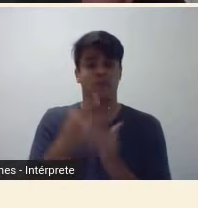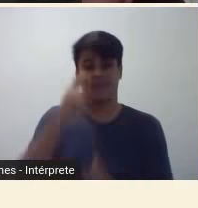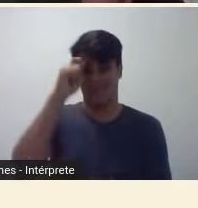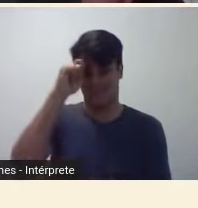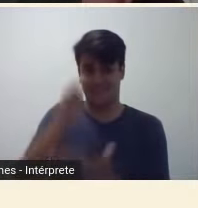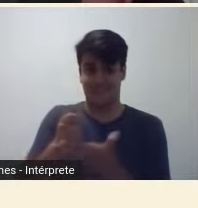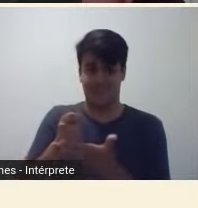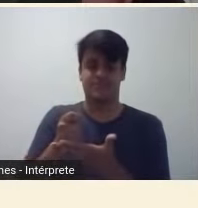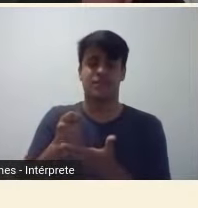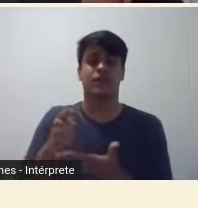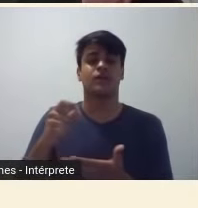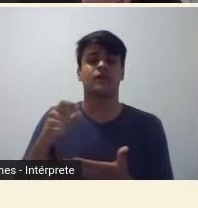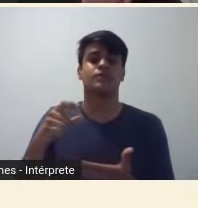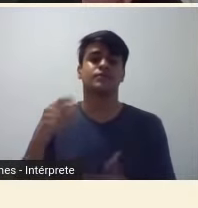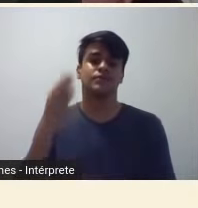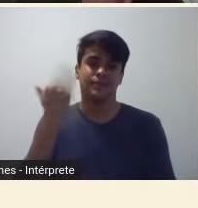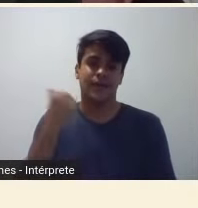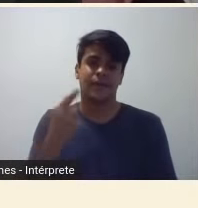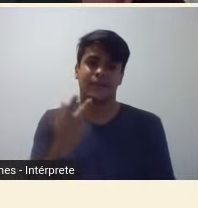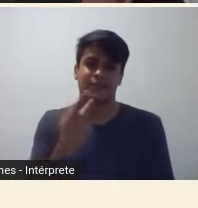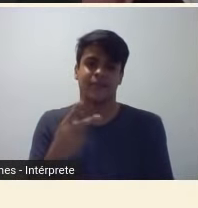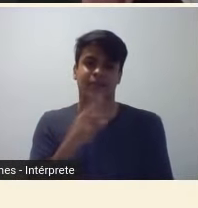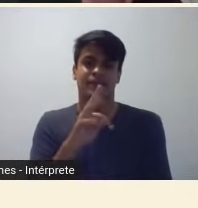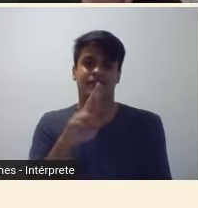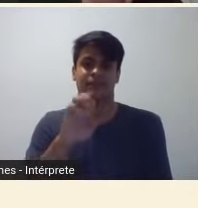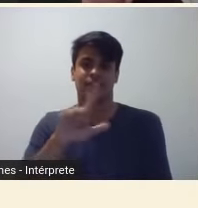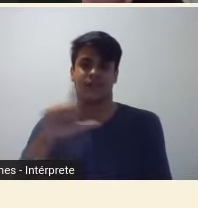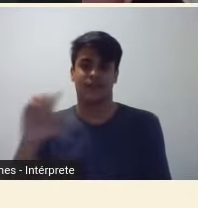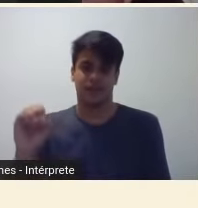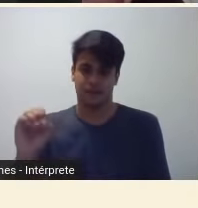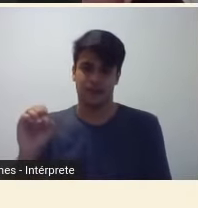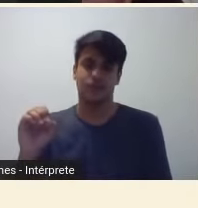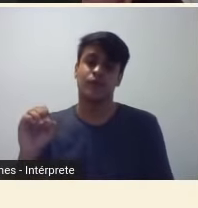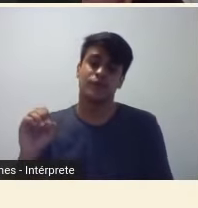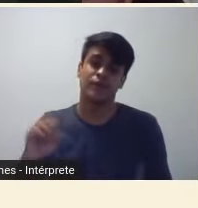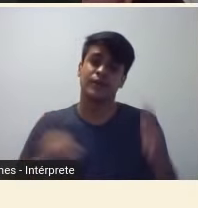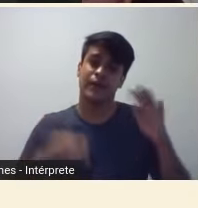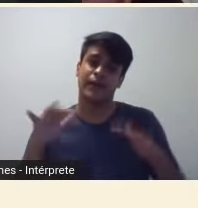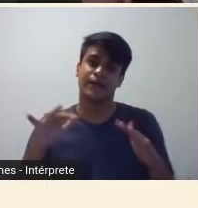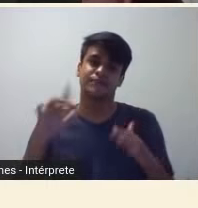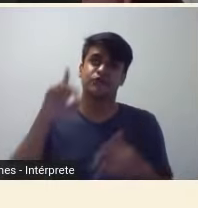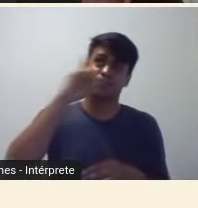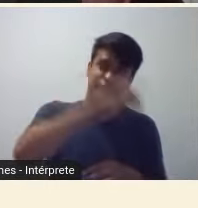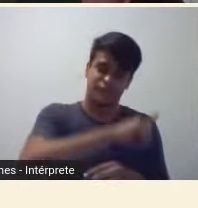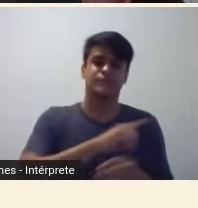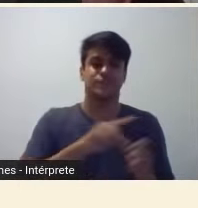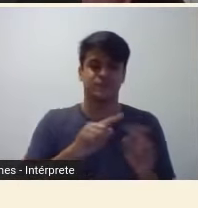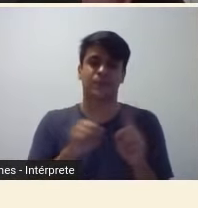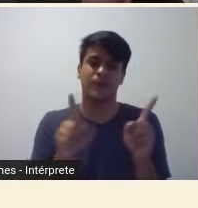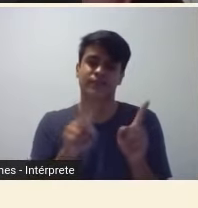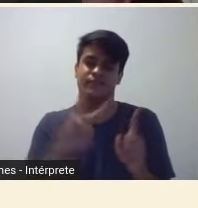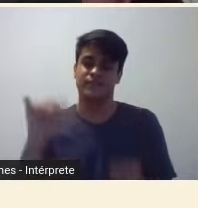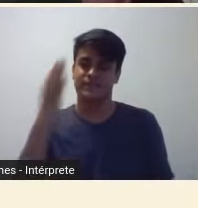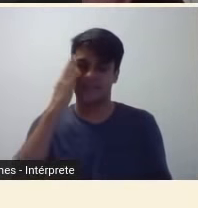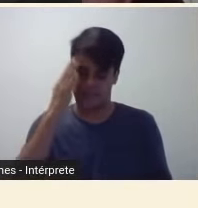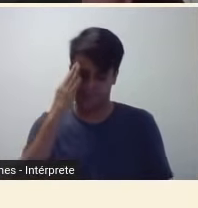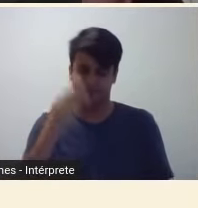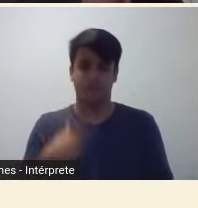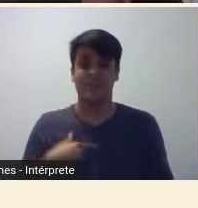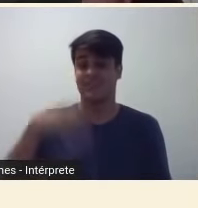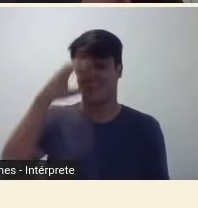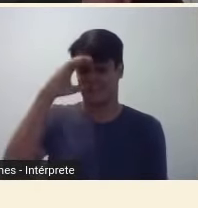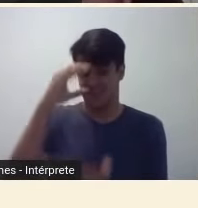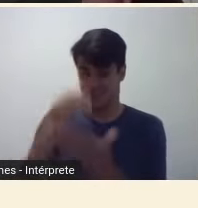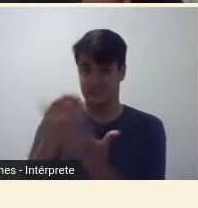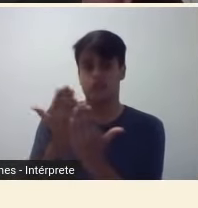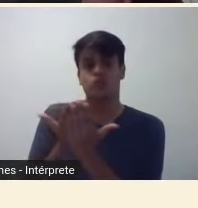mas se sabem que no prélam é um conceito longo às vezes no Brasil mas um dia sabe nessa tese eu analiso os casos